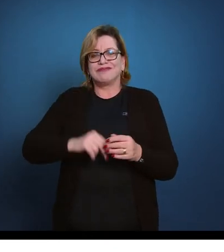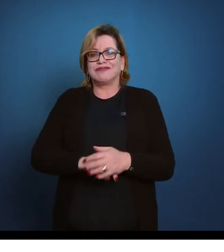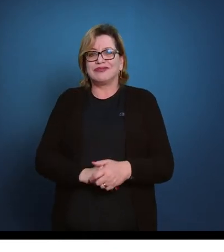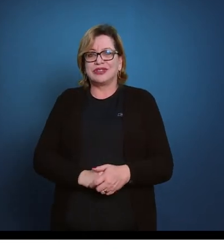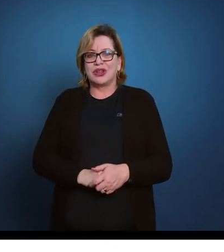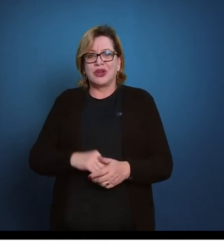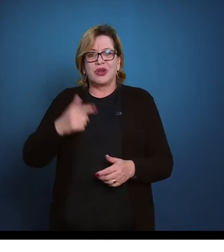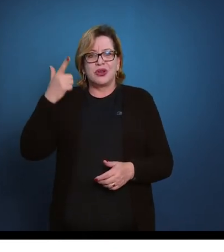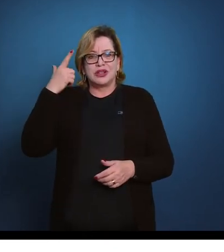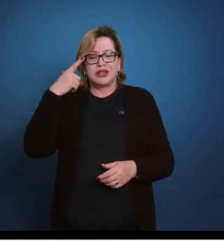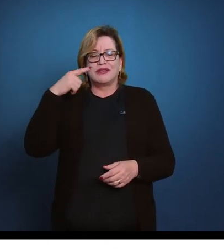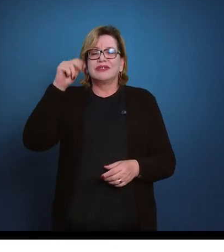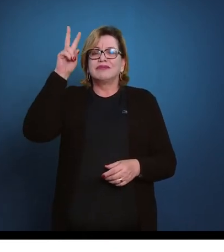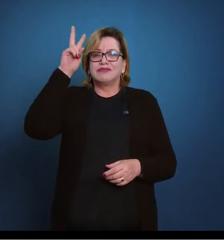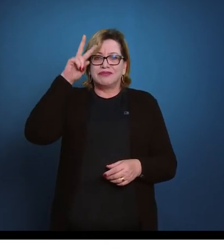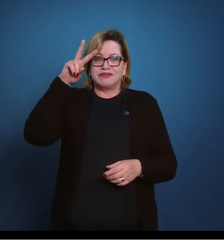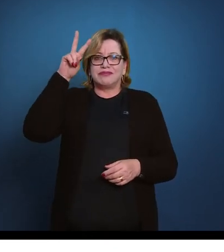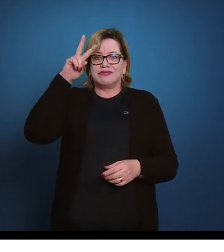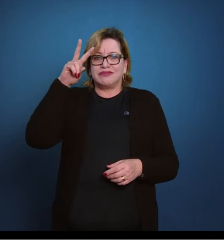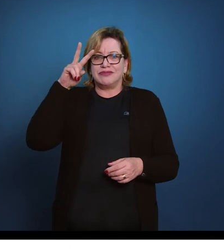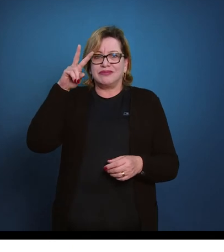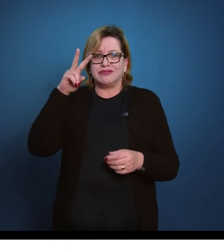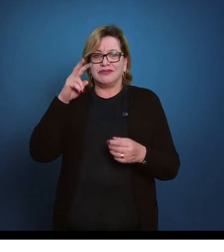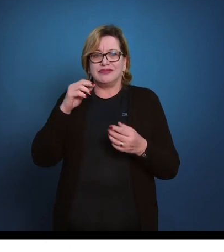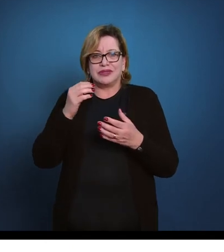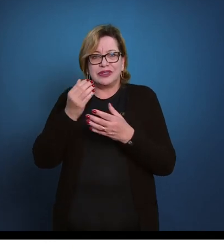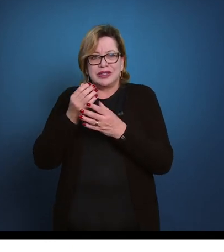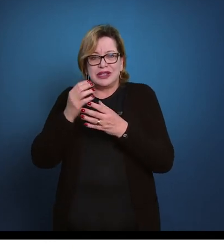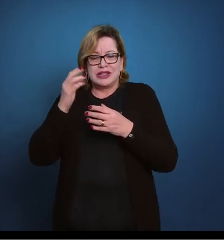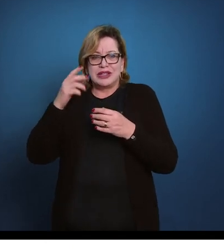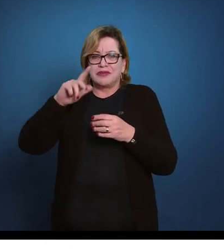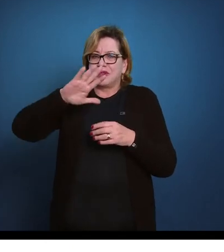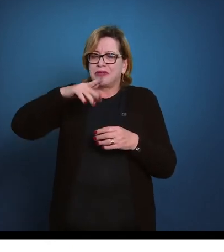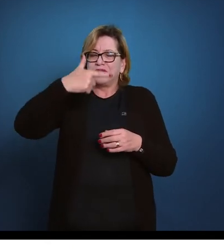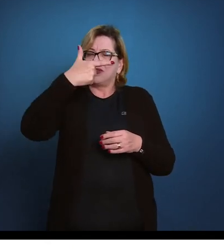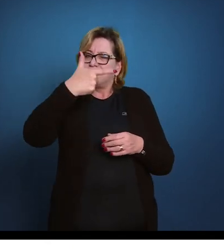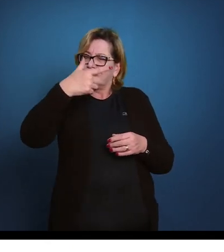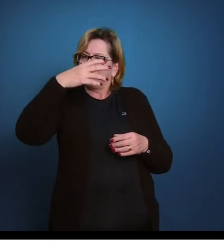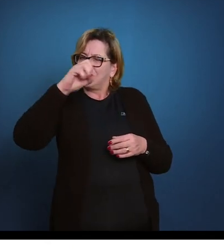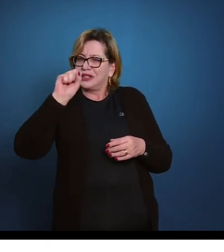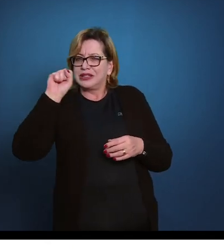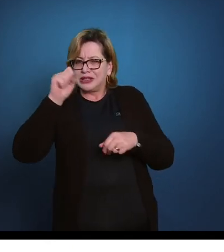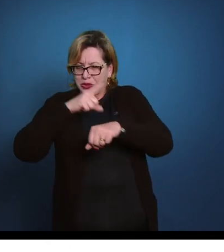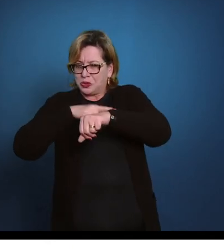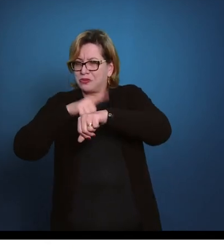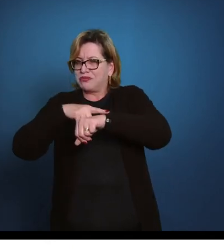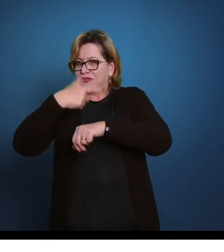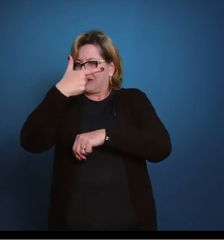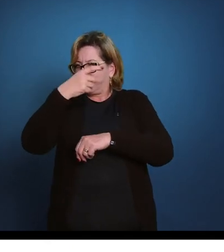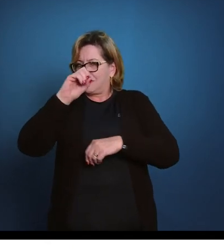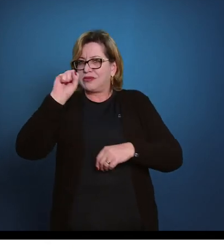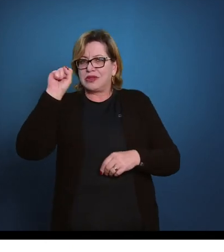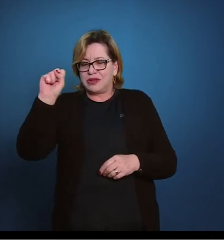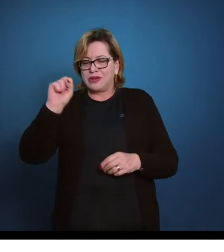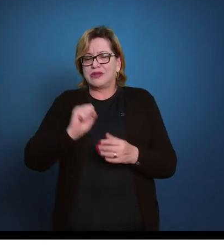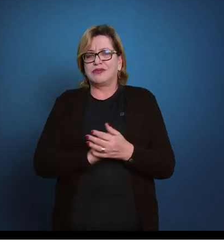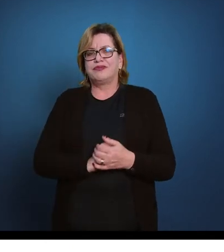Novamente, lembrando de segurar mais ou menos uns 20 segundos em cada posição. Atenção.